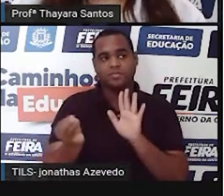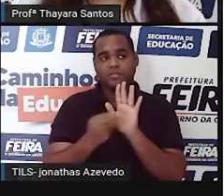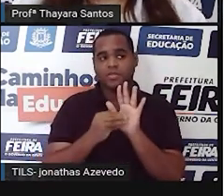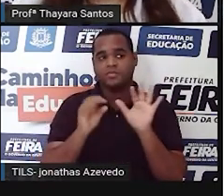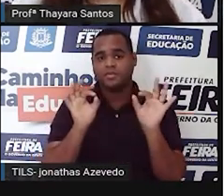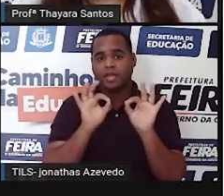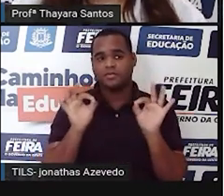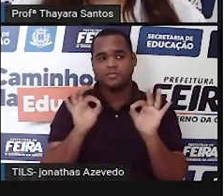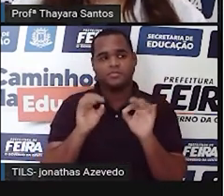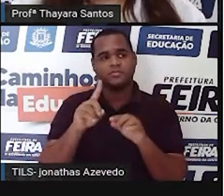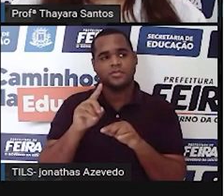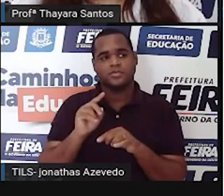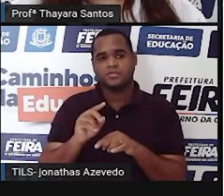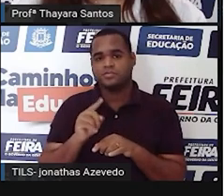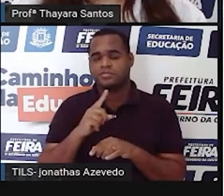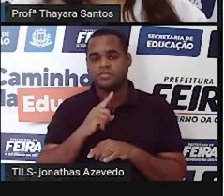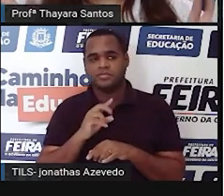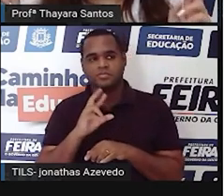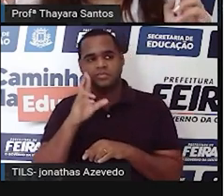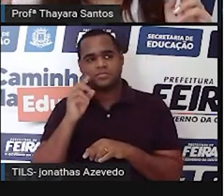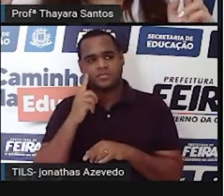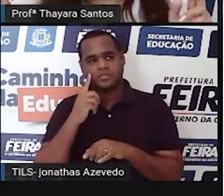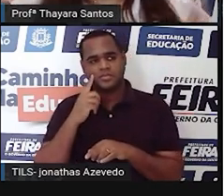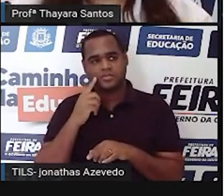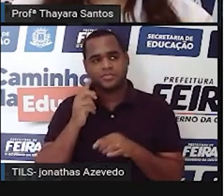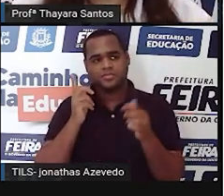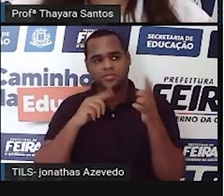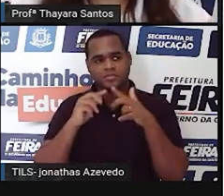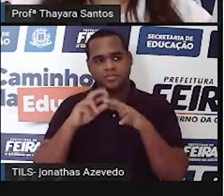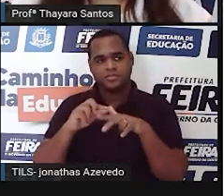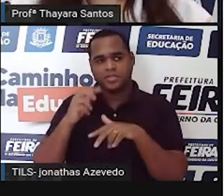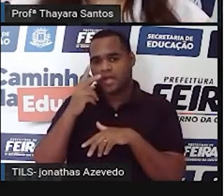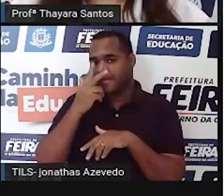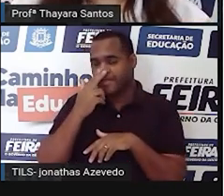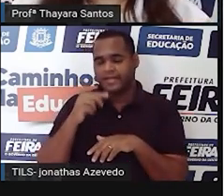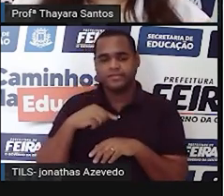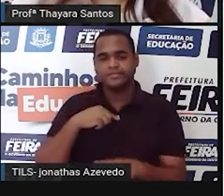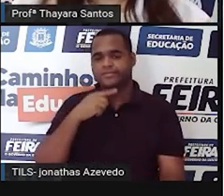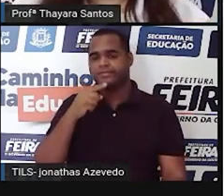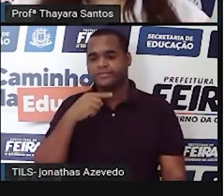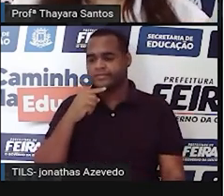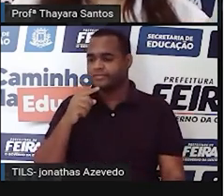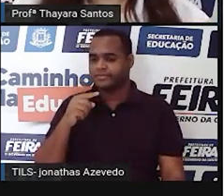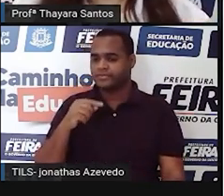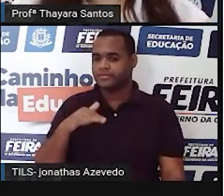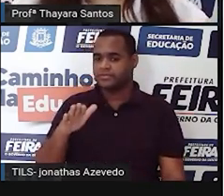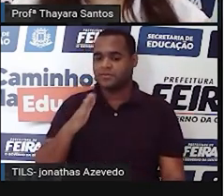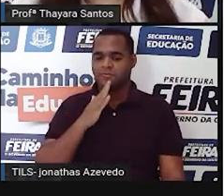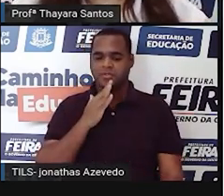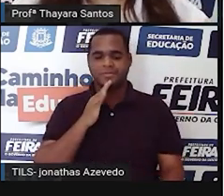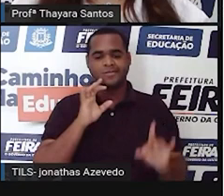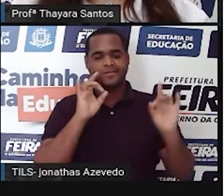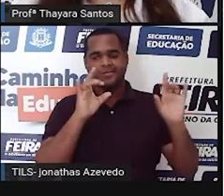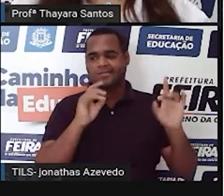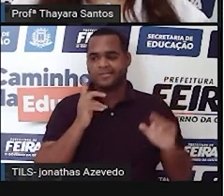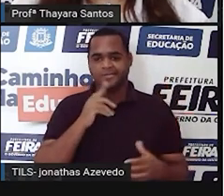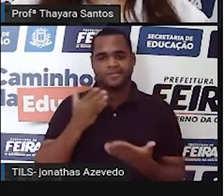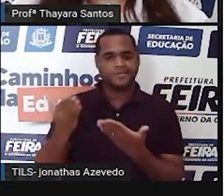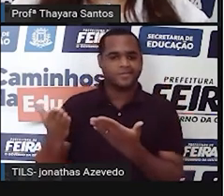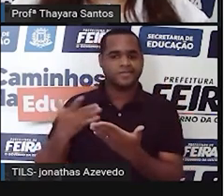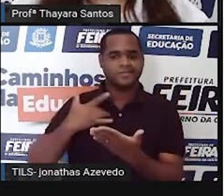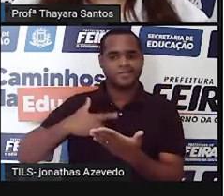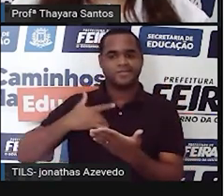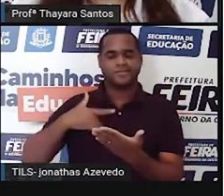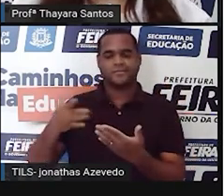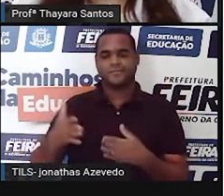levou crédito por aquilo. Então, os três meio que pelas costas ficaram com aquele conhecimento que ela produziu. E naquela